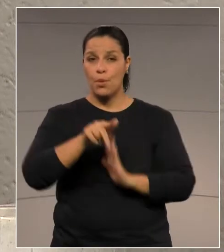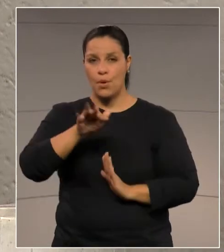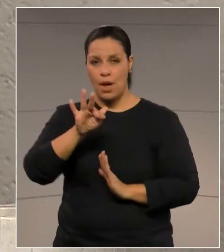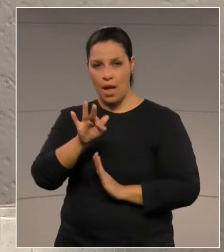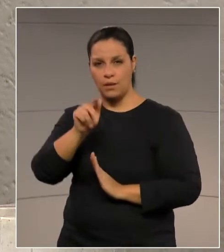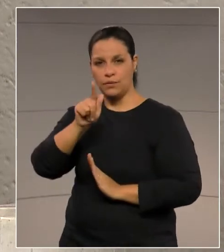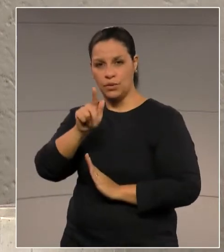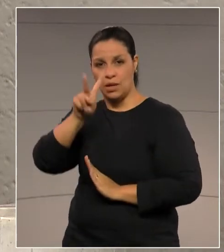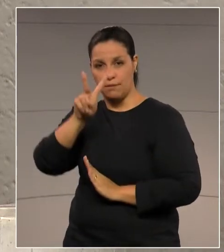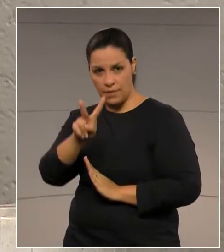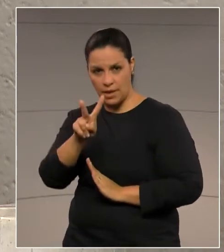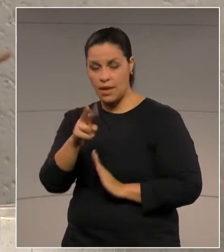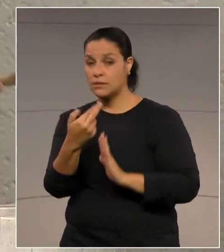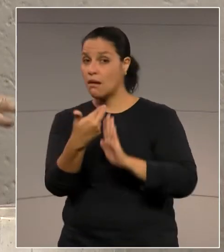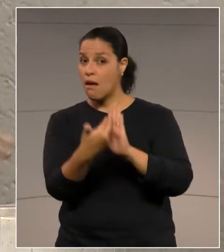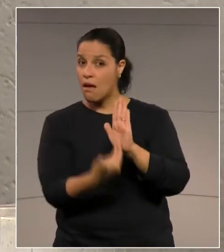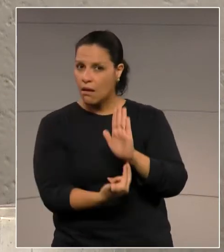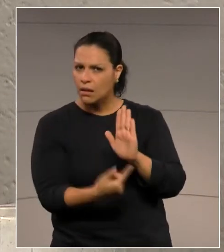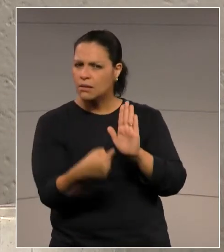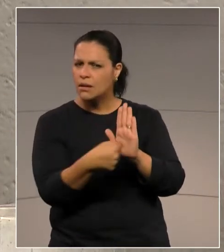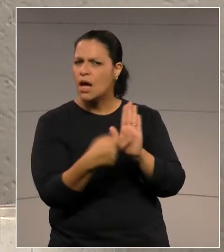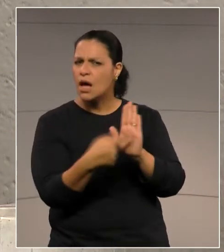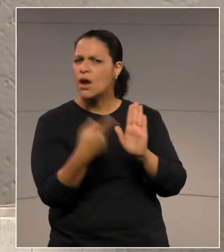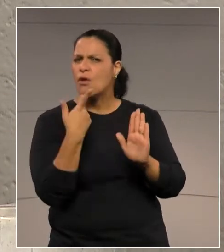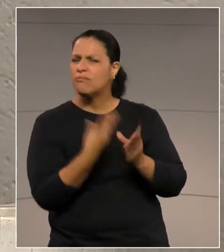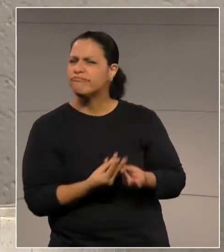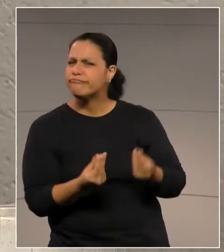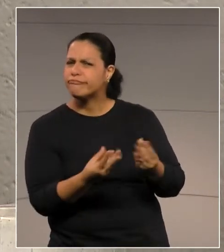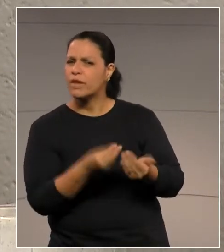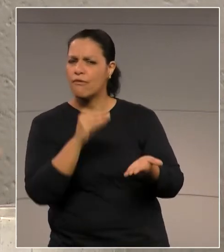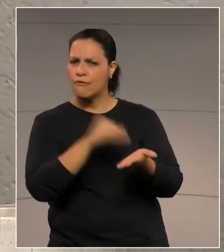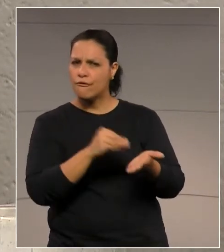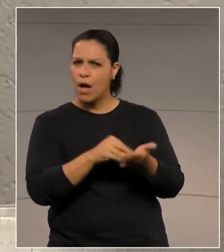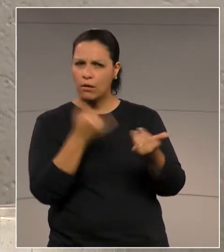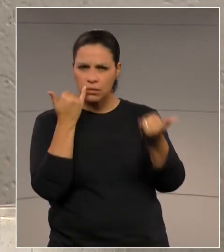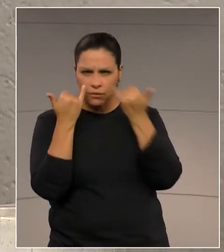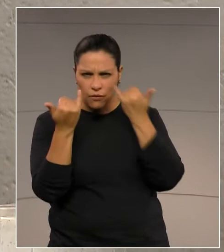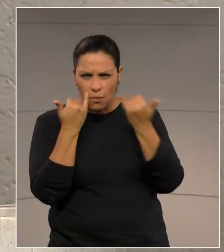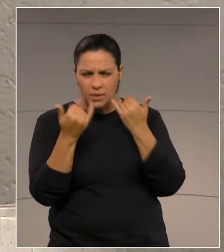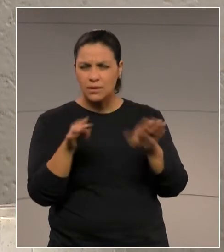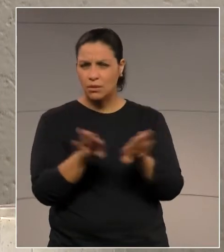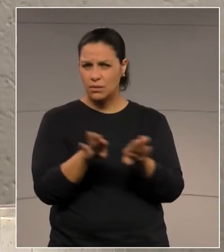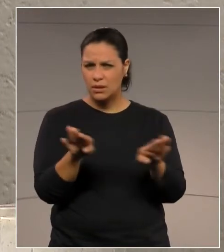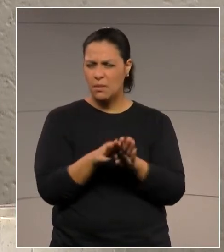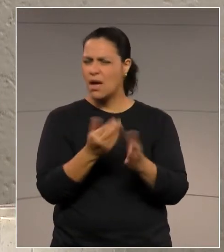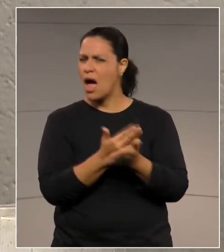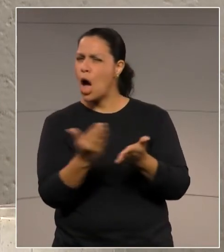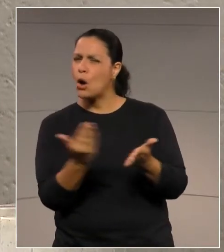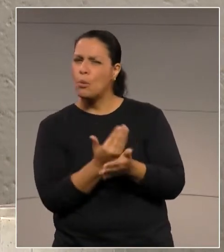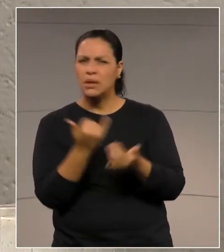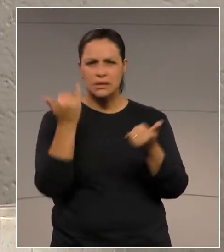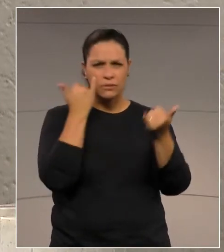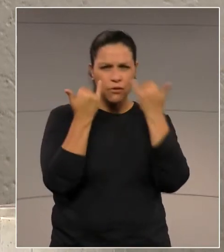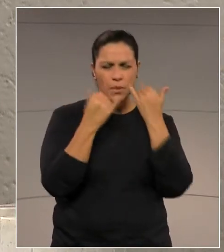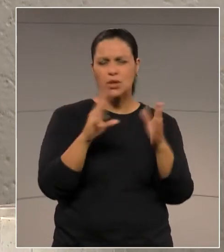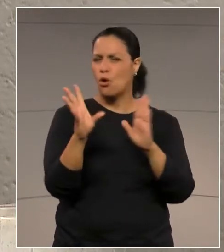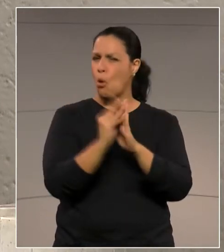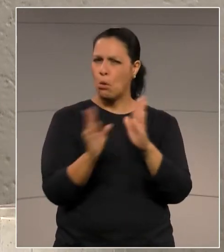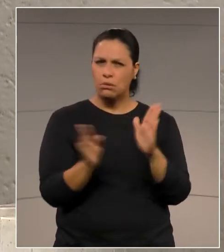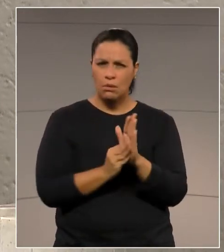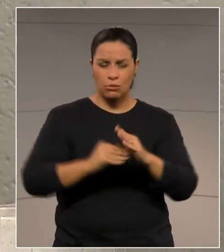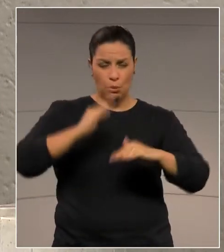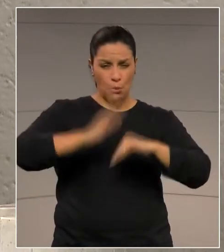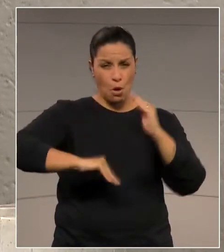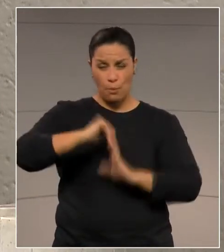Vargas. Um relatório superficial, apenas com indícios, com nenhum conteúdo